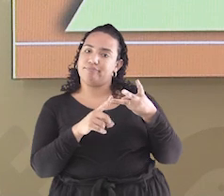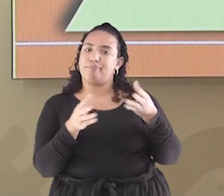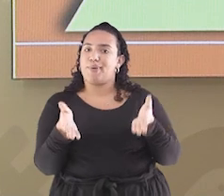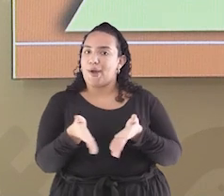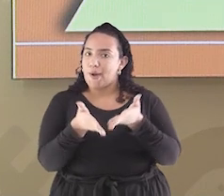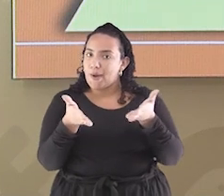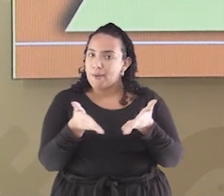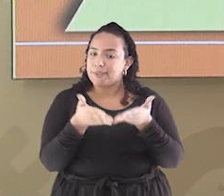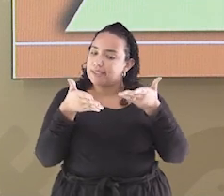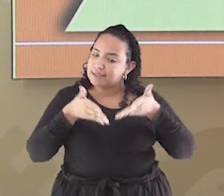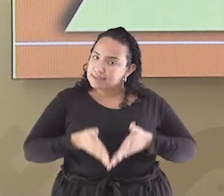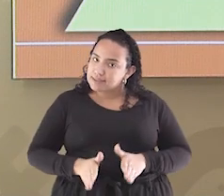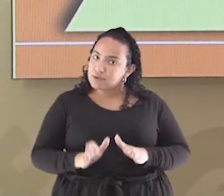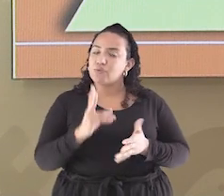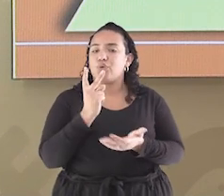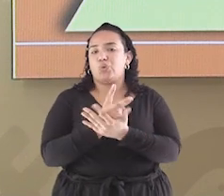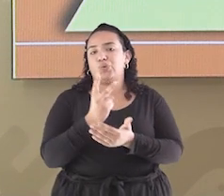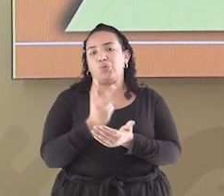Então,